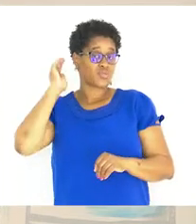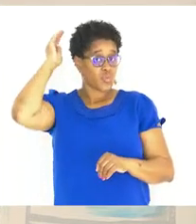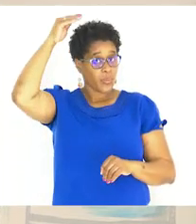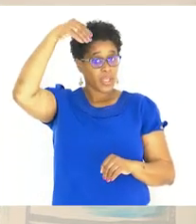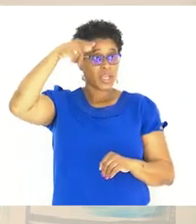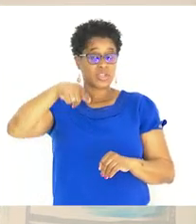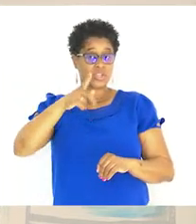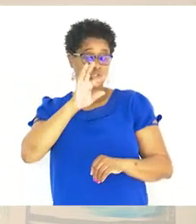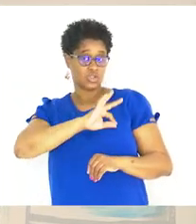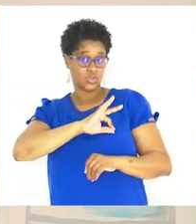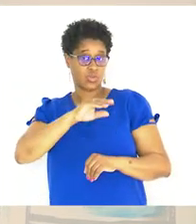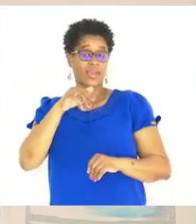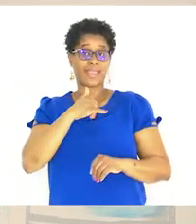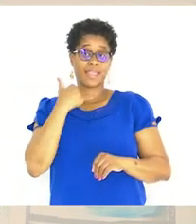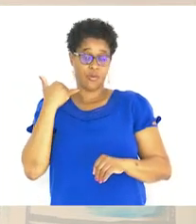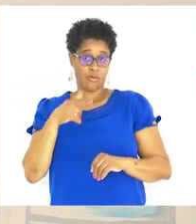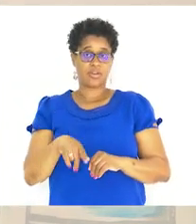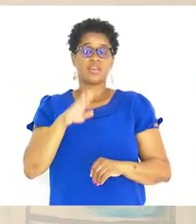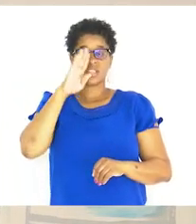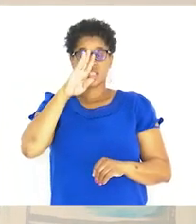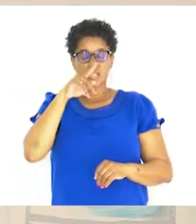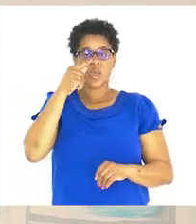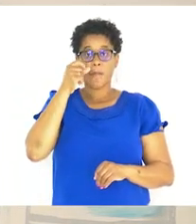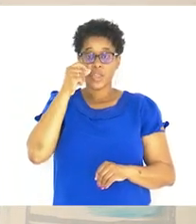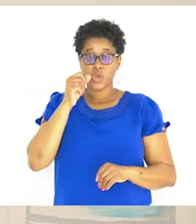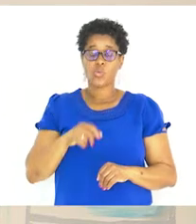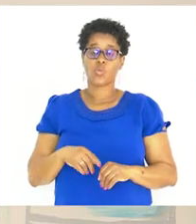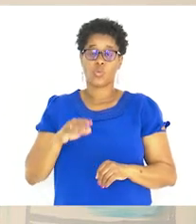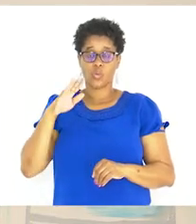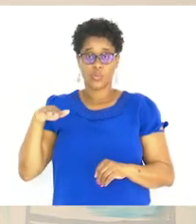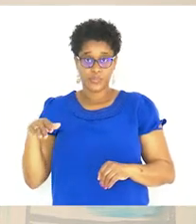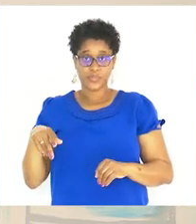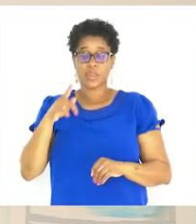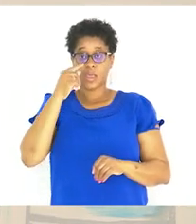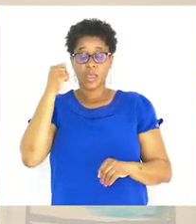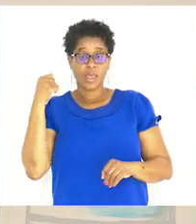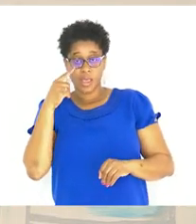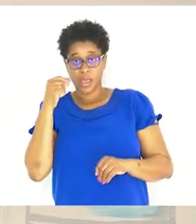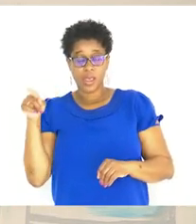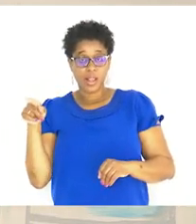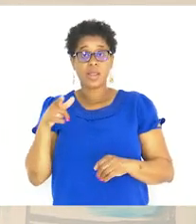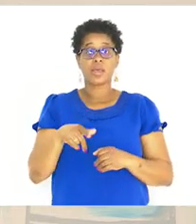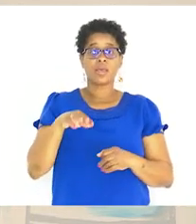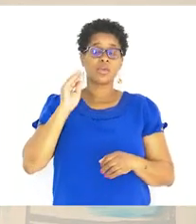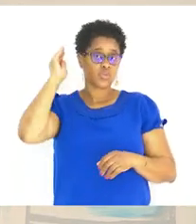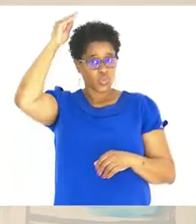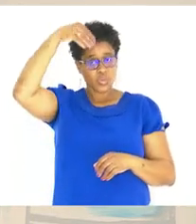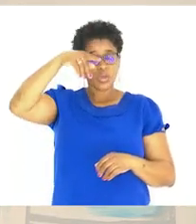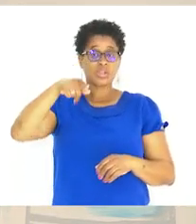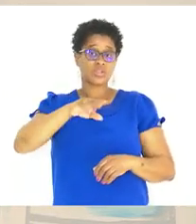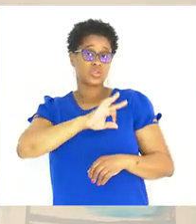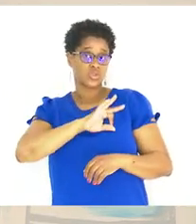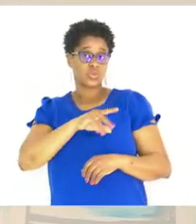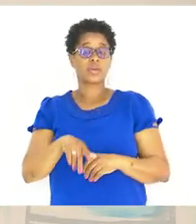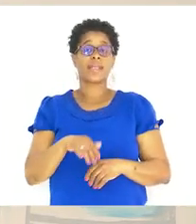Portanto deste senhor Que é o tio E se for menino Ele é sobrinho Deste senhor